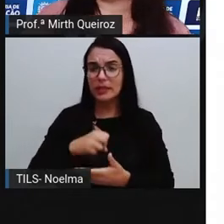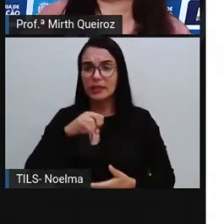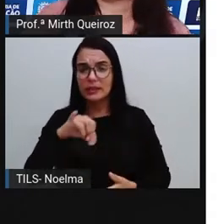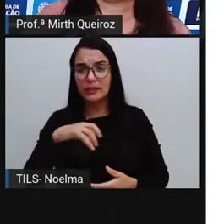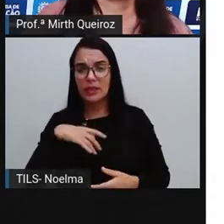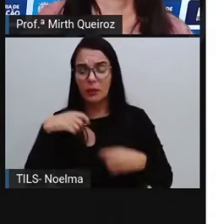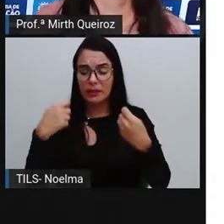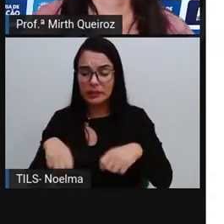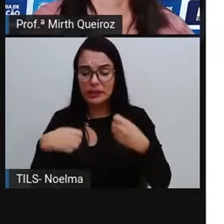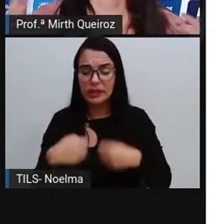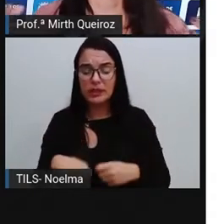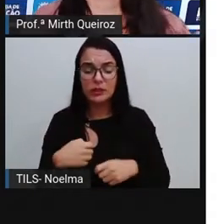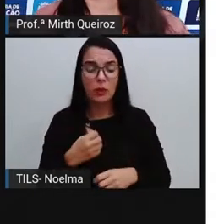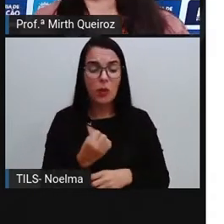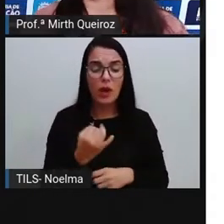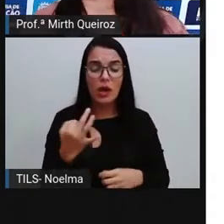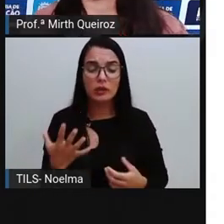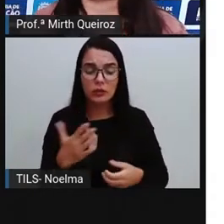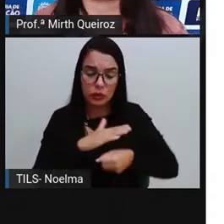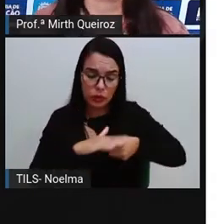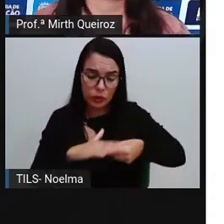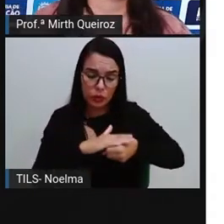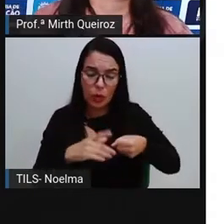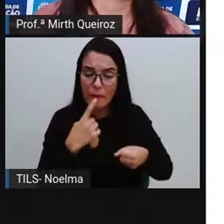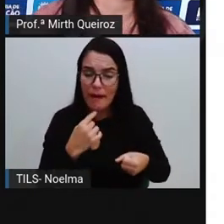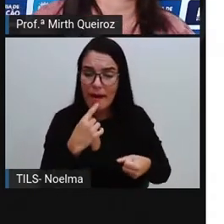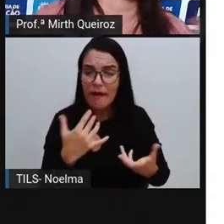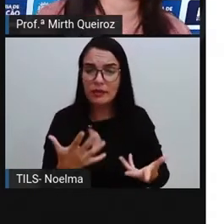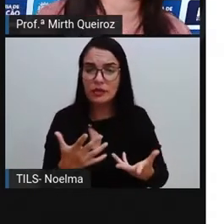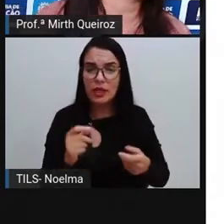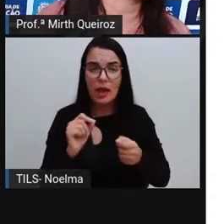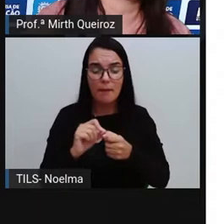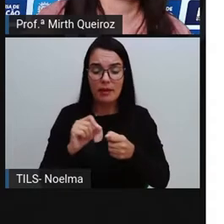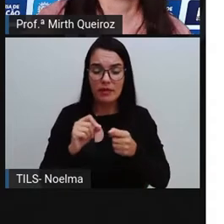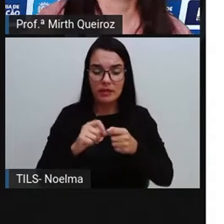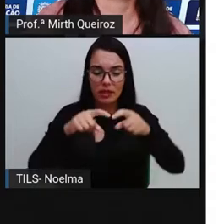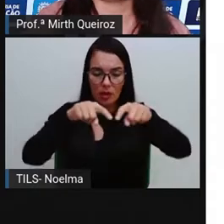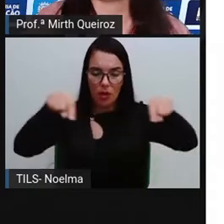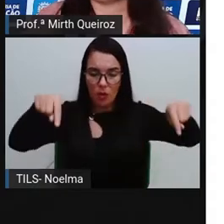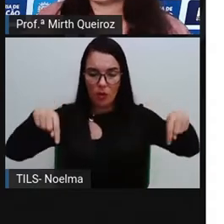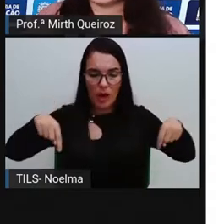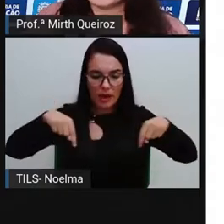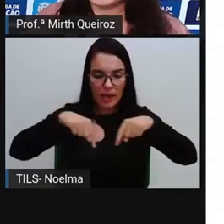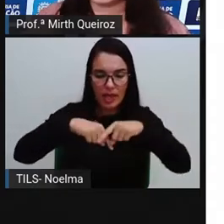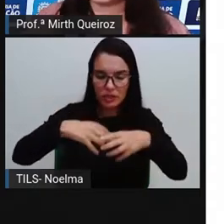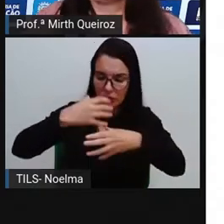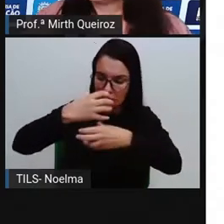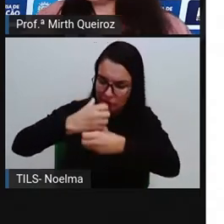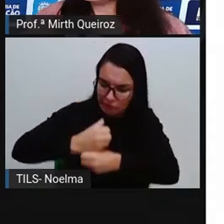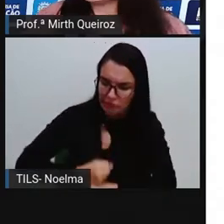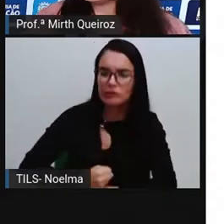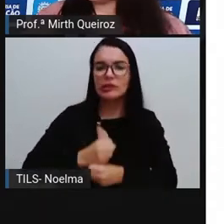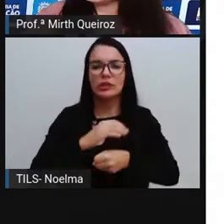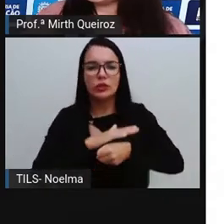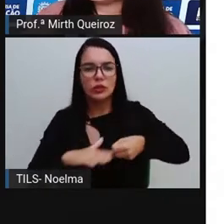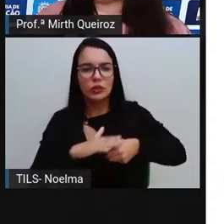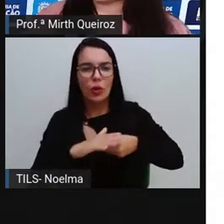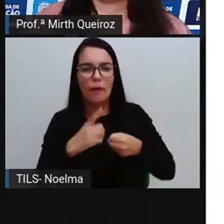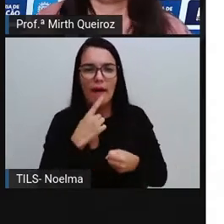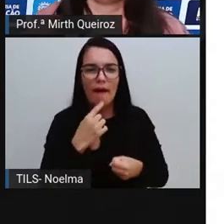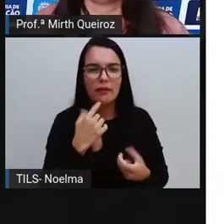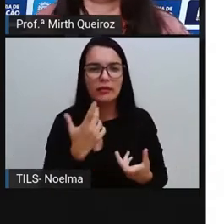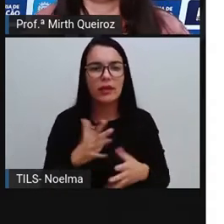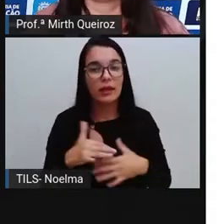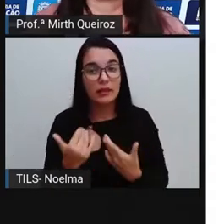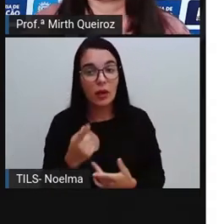produto? Quantos quilos de tomate para eu produzir uma caixa de extrato de tomate? Tudo isso a gente utiliza o